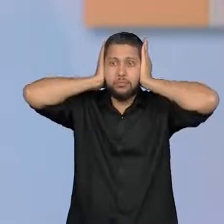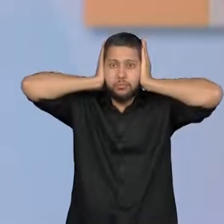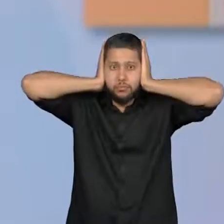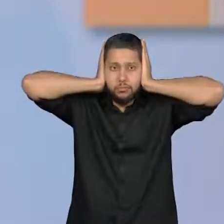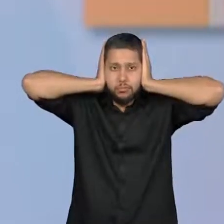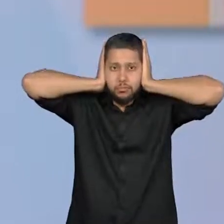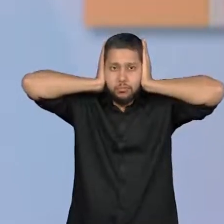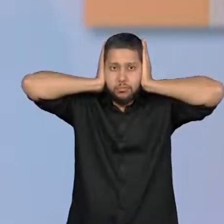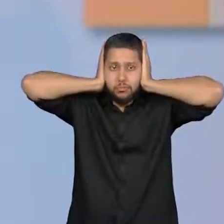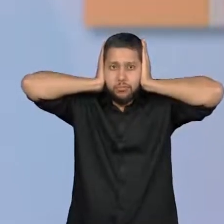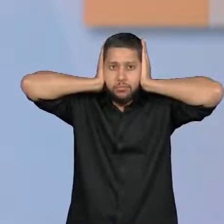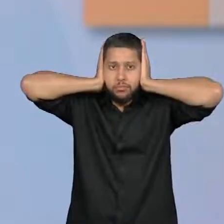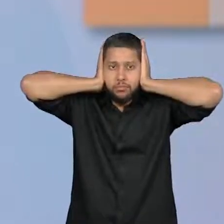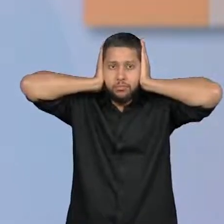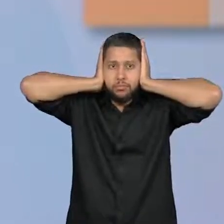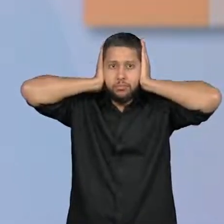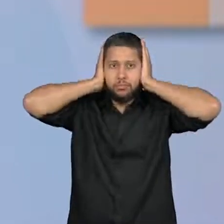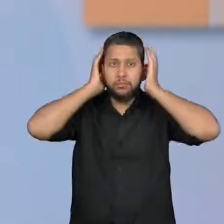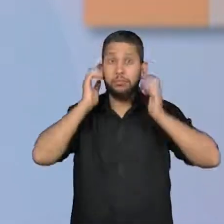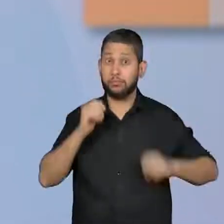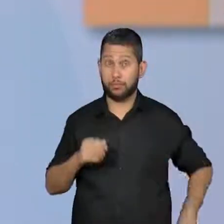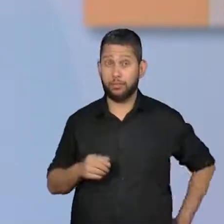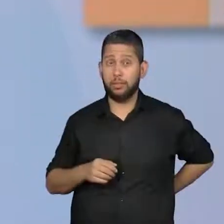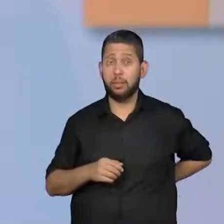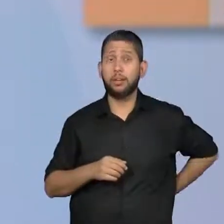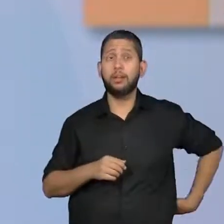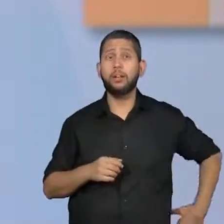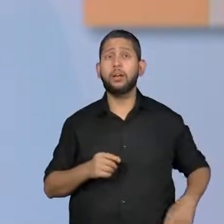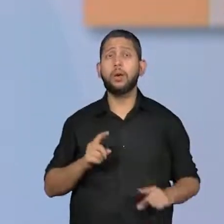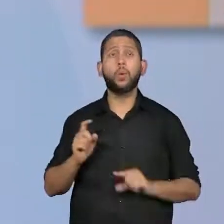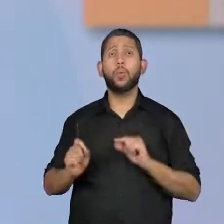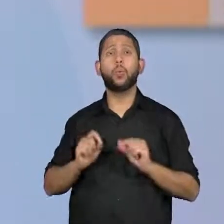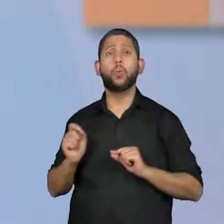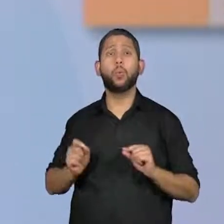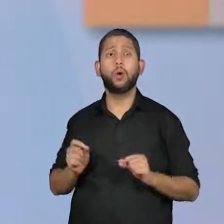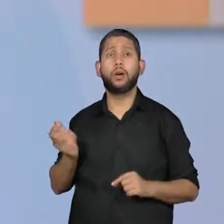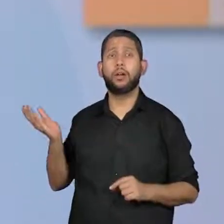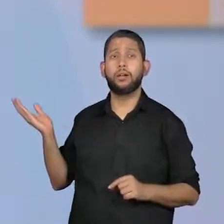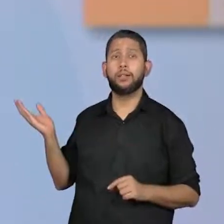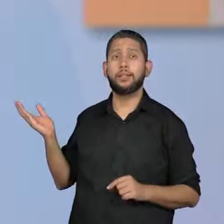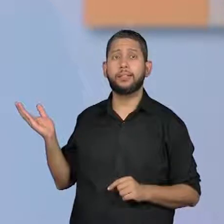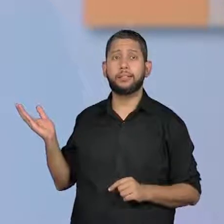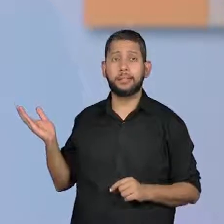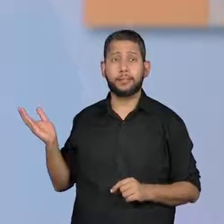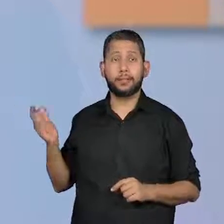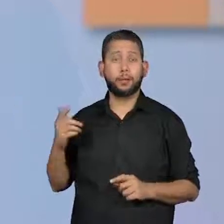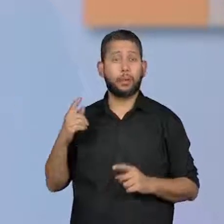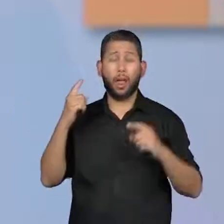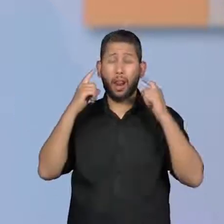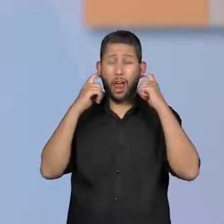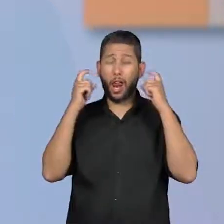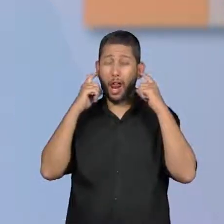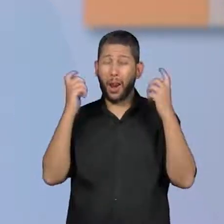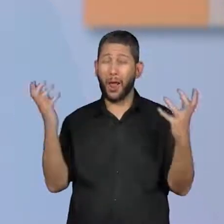mesmo, pronto. Colocou a mão ali, as duas mãos no ouvido, tampando ali, porque justamente